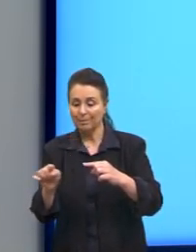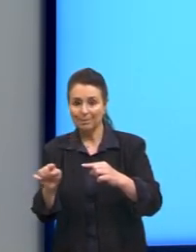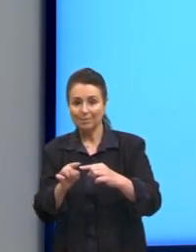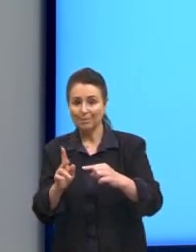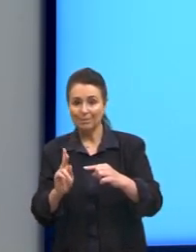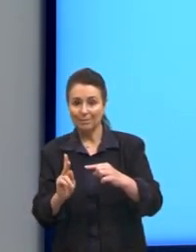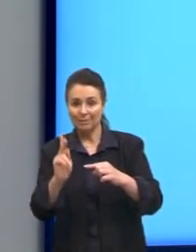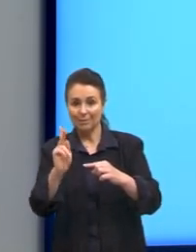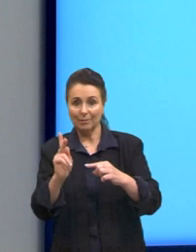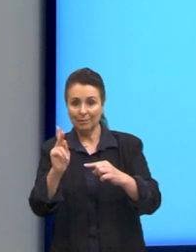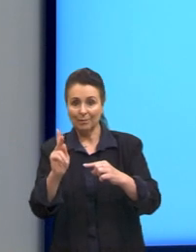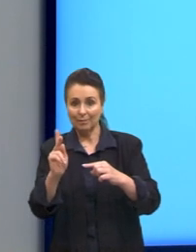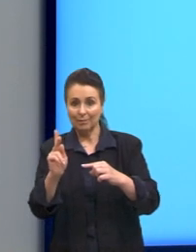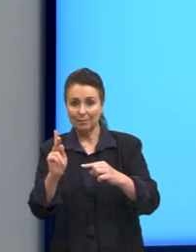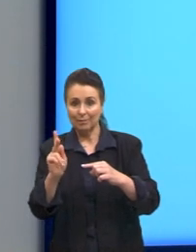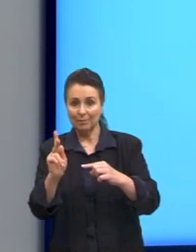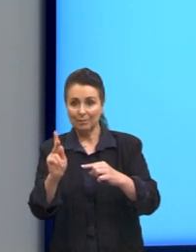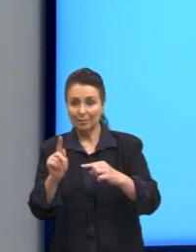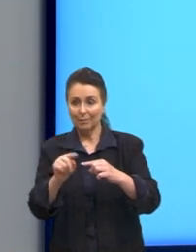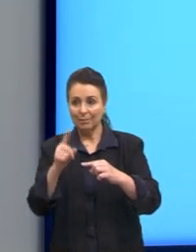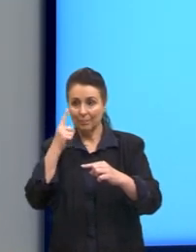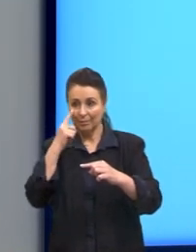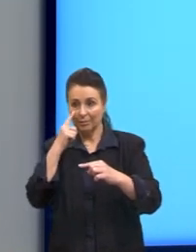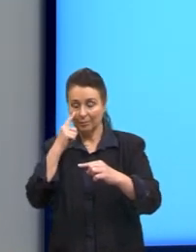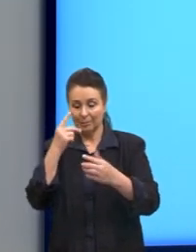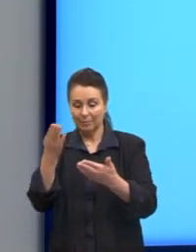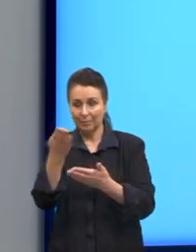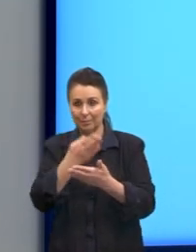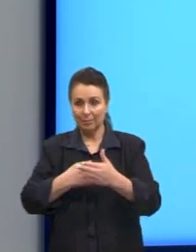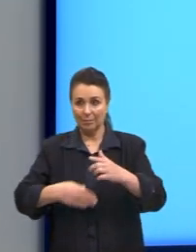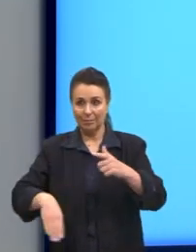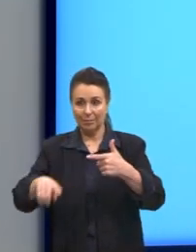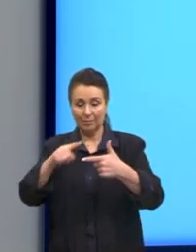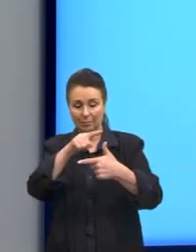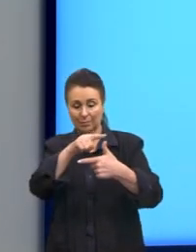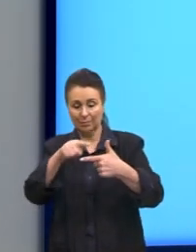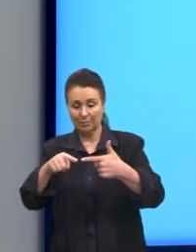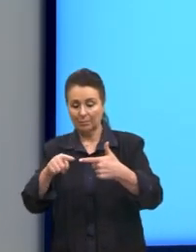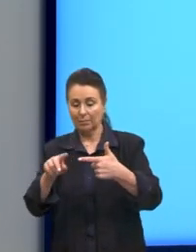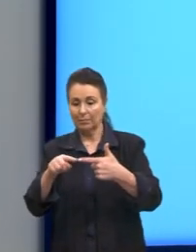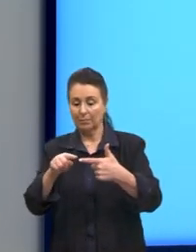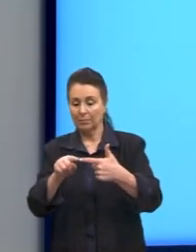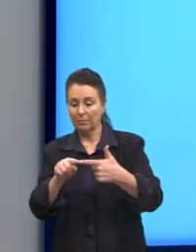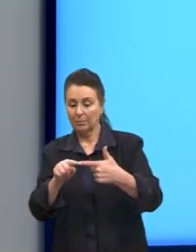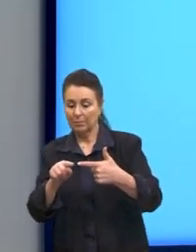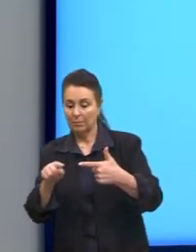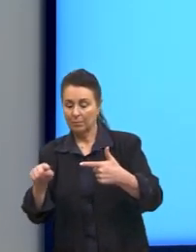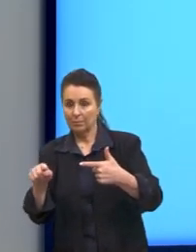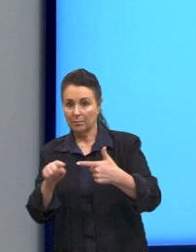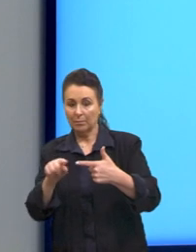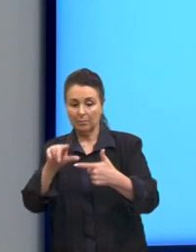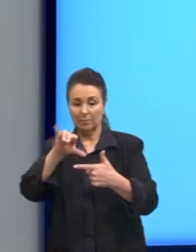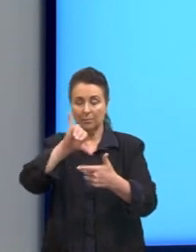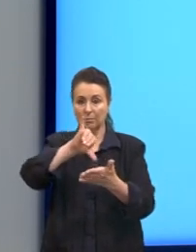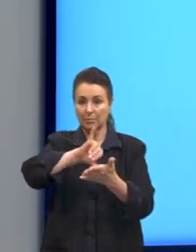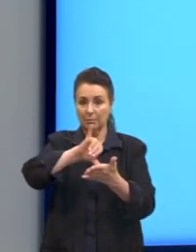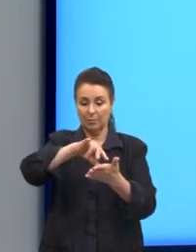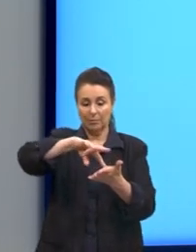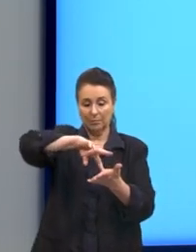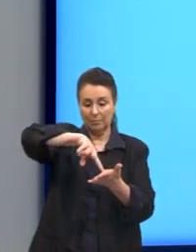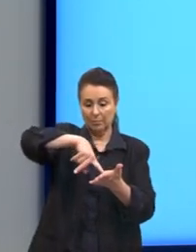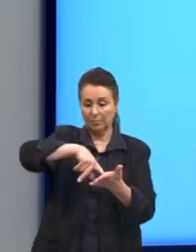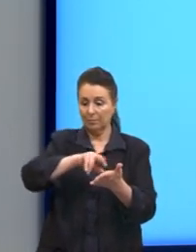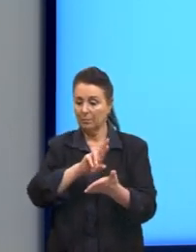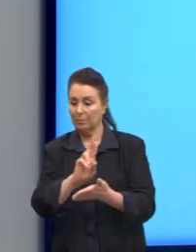Ele seria, aqui na nossa figura, vou voltar para mostrar para vocês, do centro da circunferência até o ponto